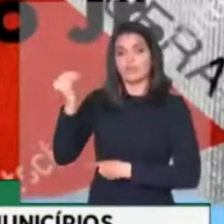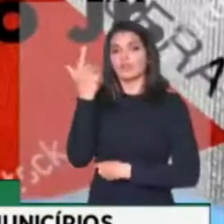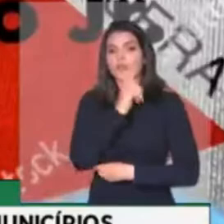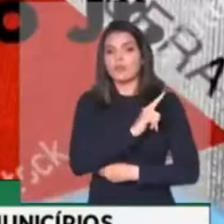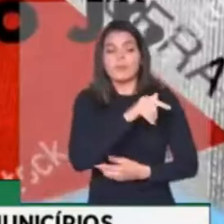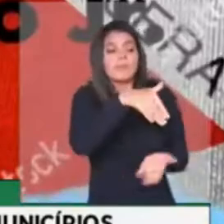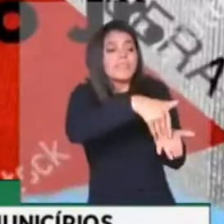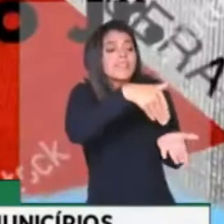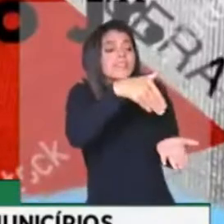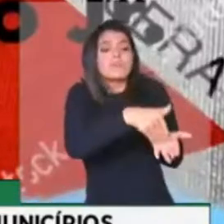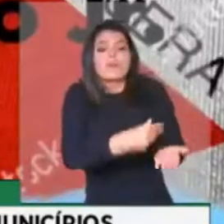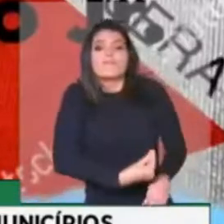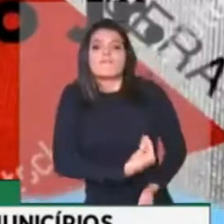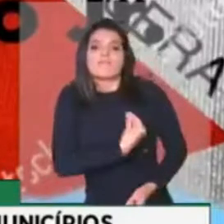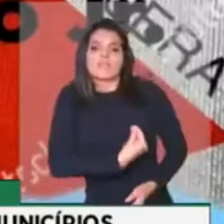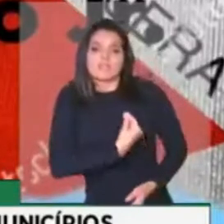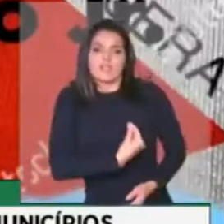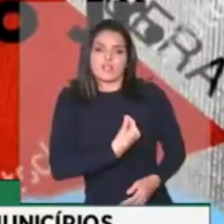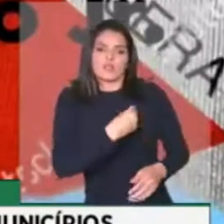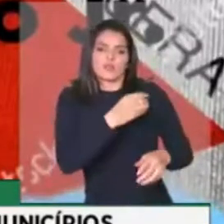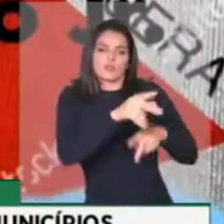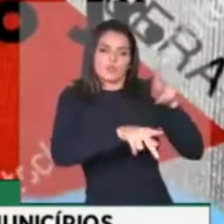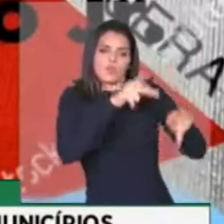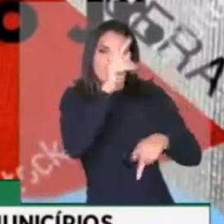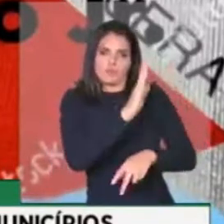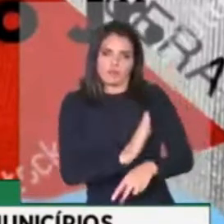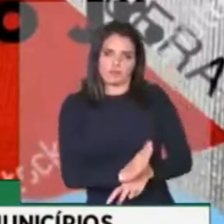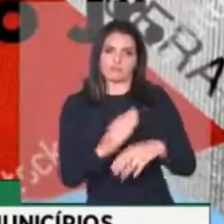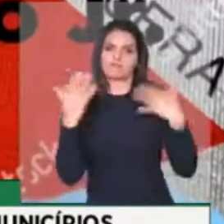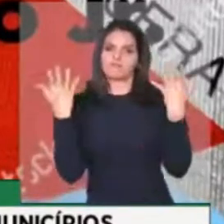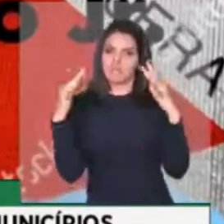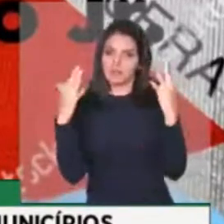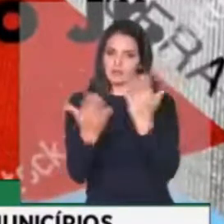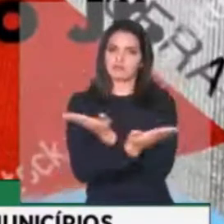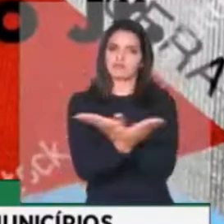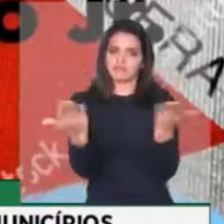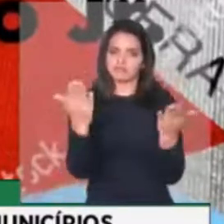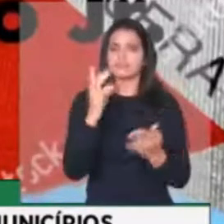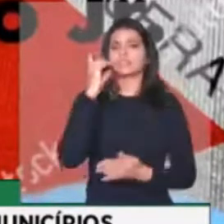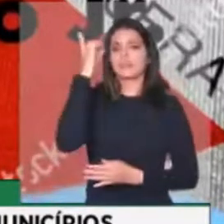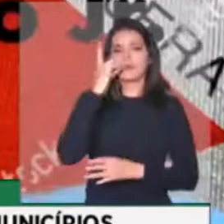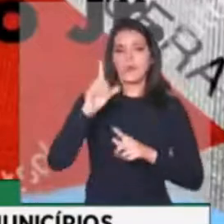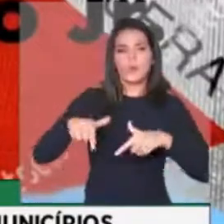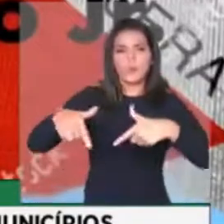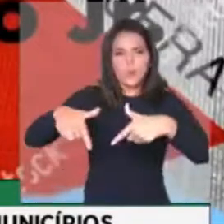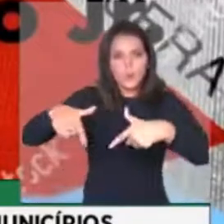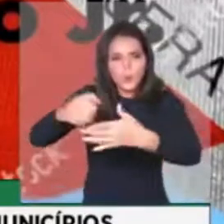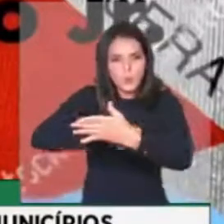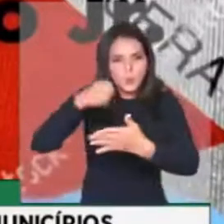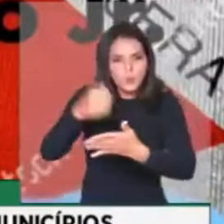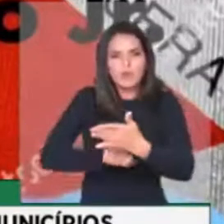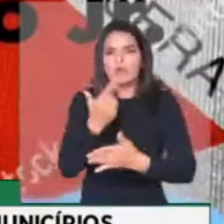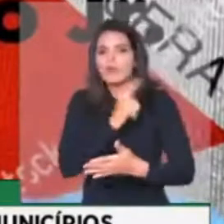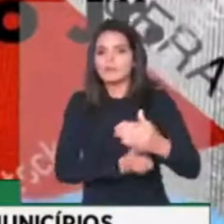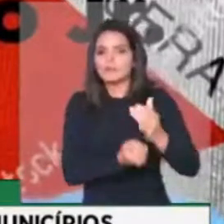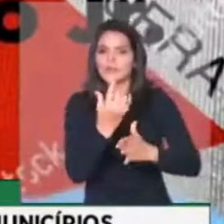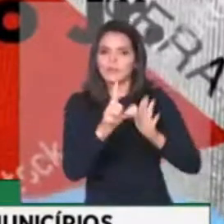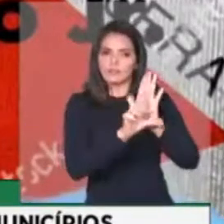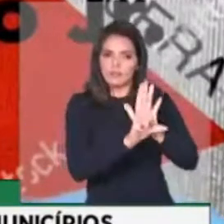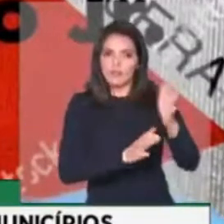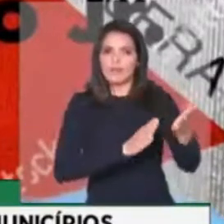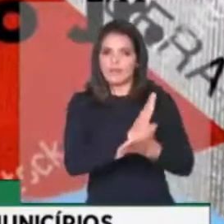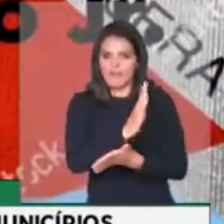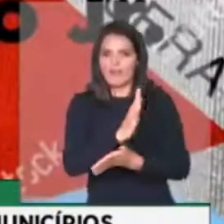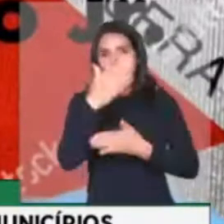os brasileiros. Por isso, parabéns a todos os congressistas que têm lutado muito por essa função, por essas legislações aprovadas. E muito